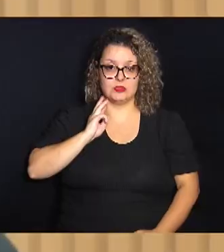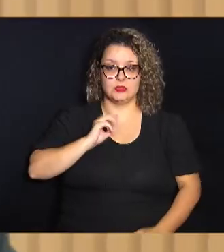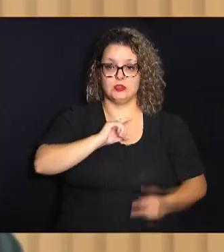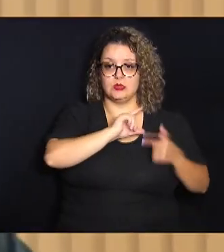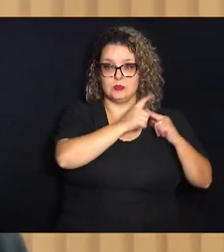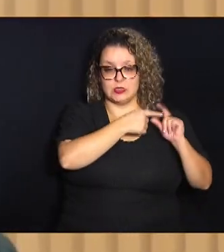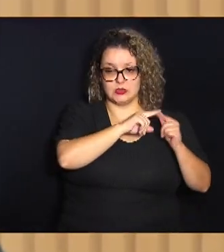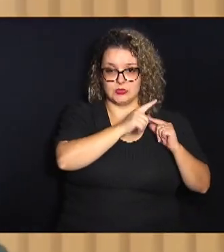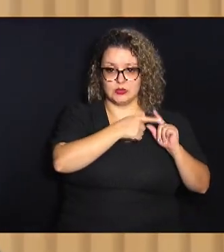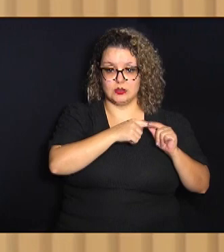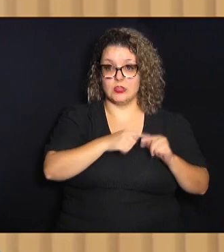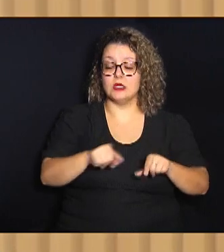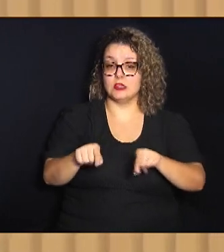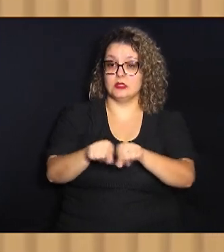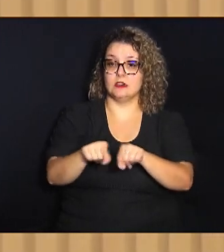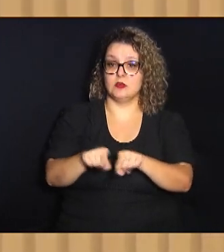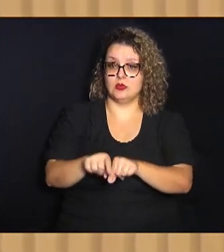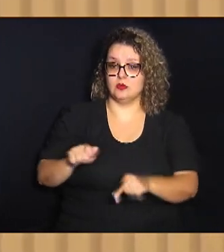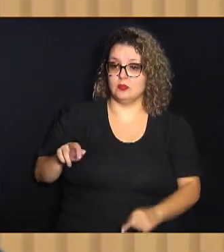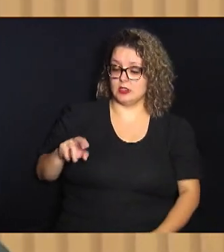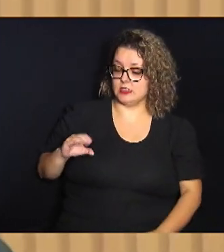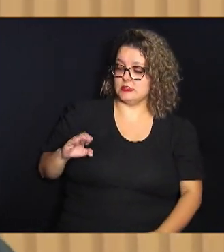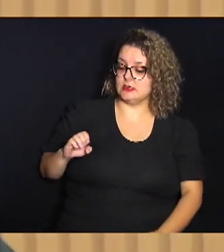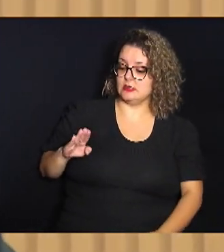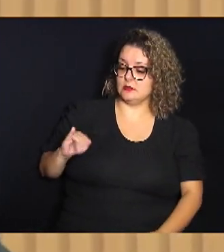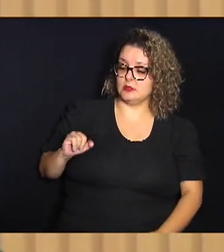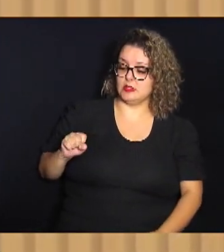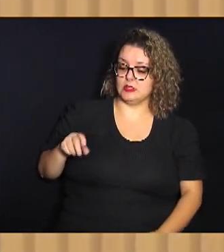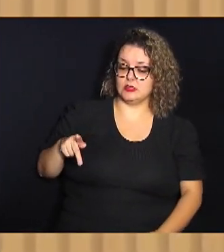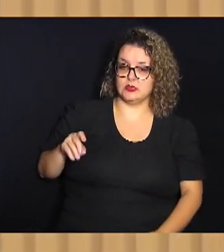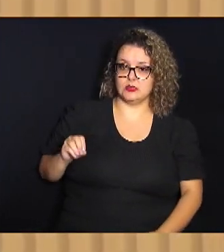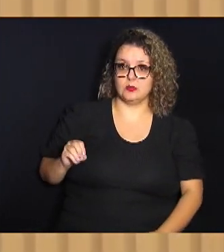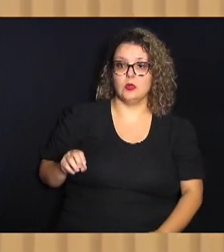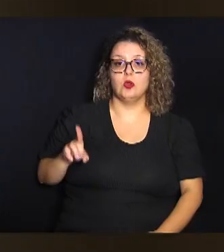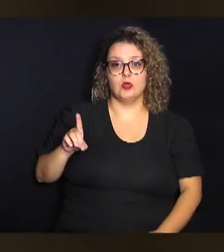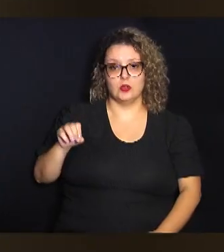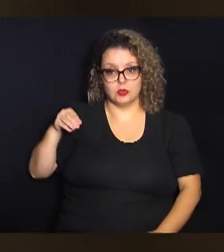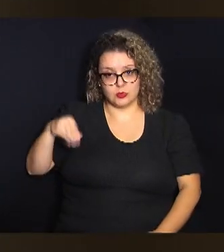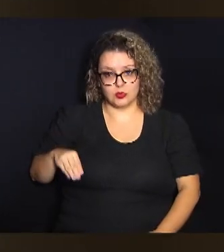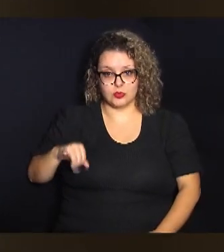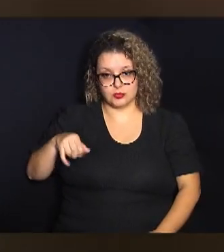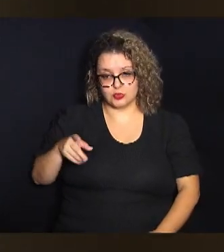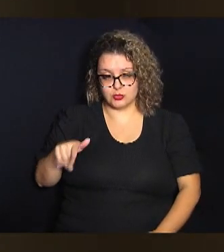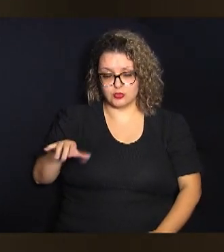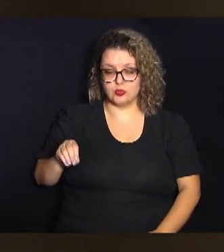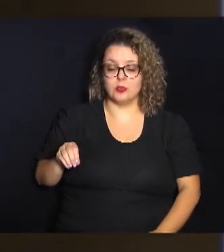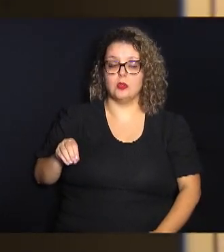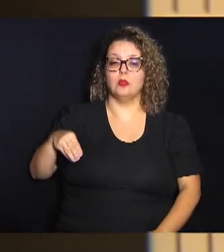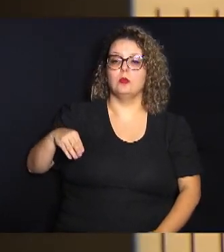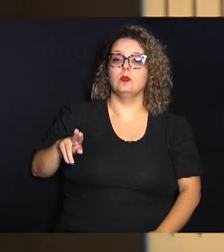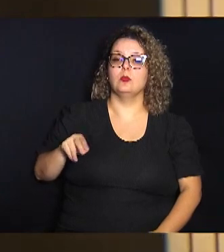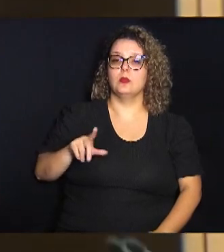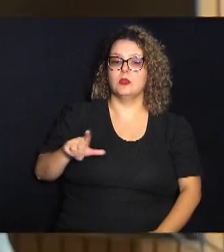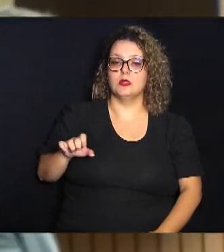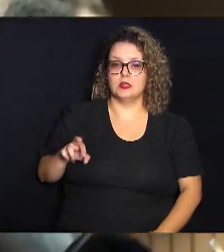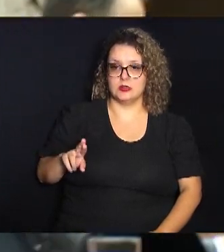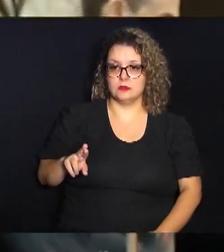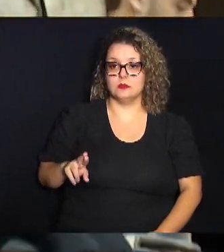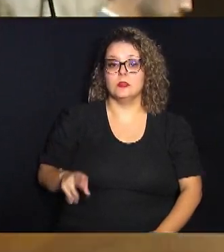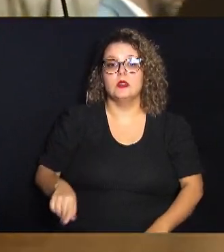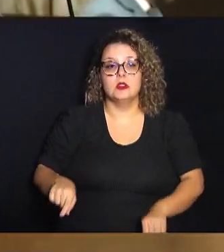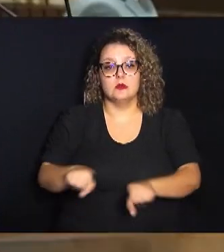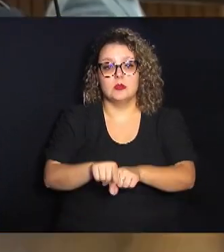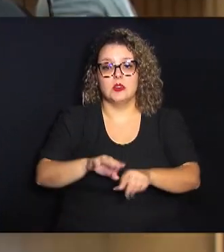Jaime, além do arcebispo metropolitano, Dom João Inácio Miller, campineiro do bairro Carlos Gomes,